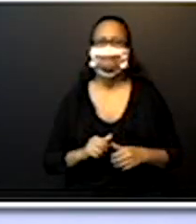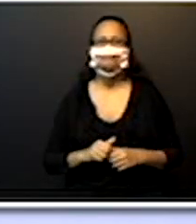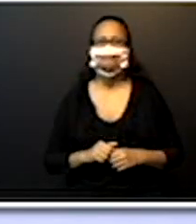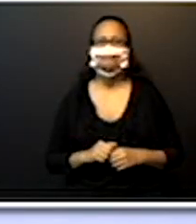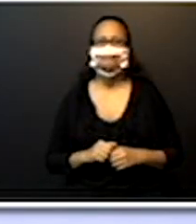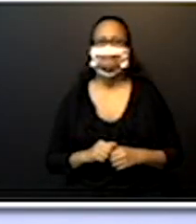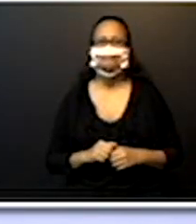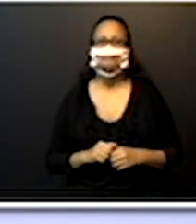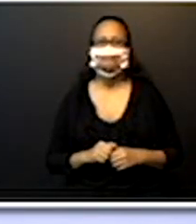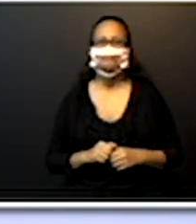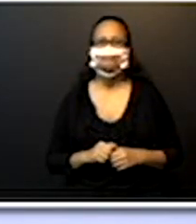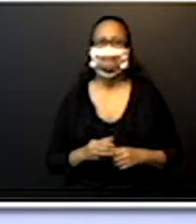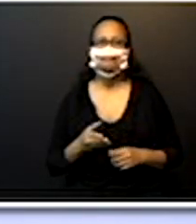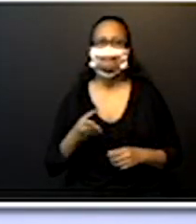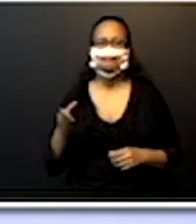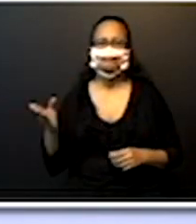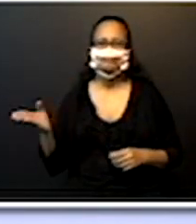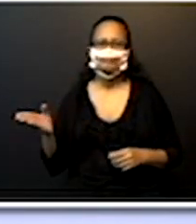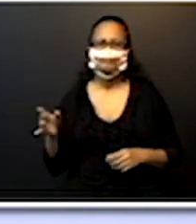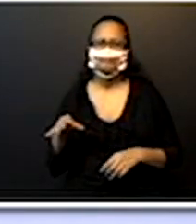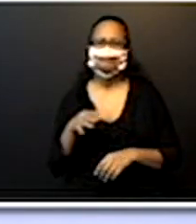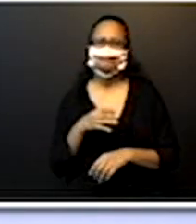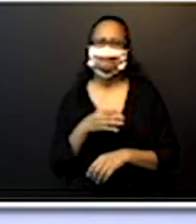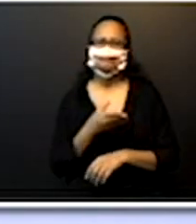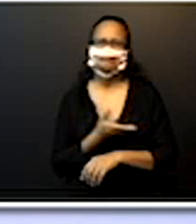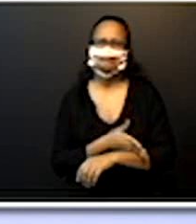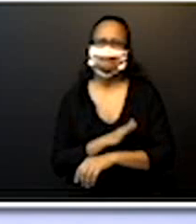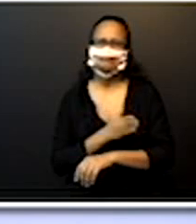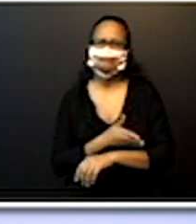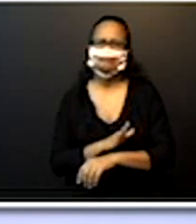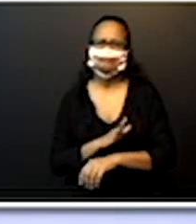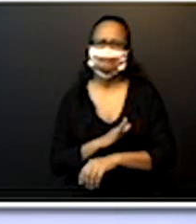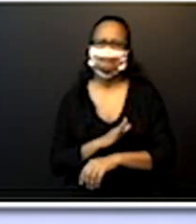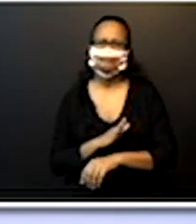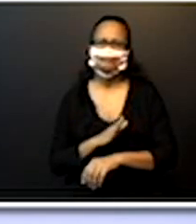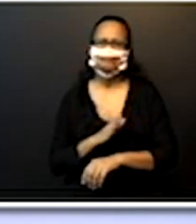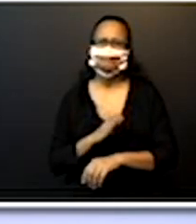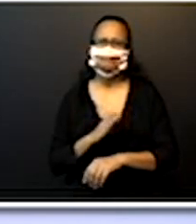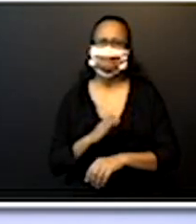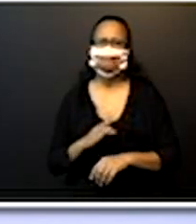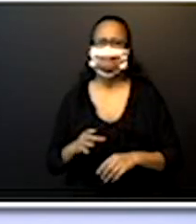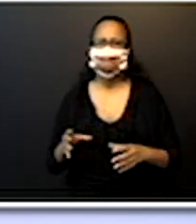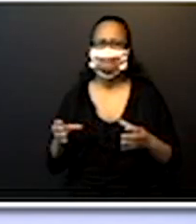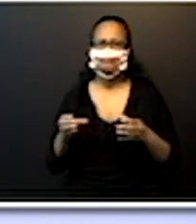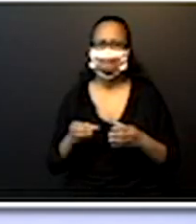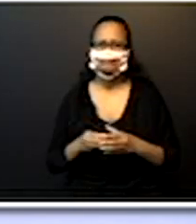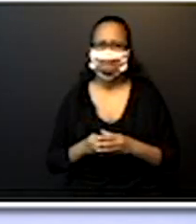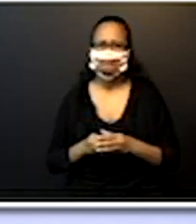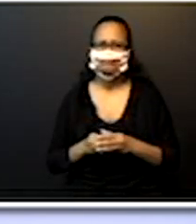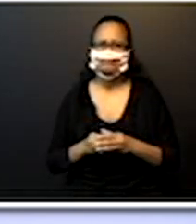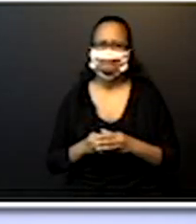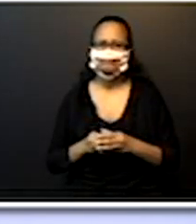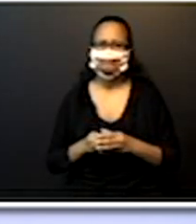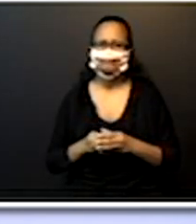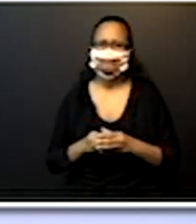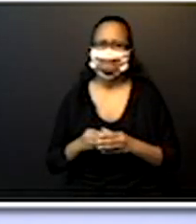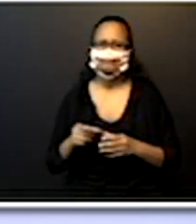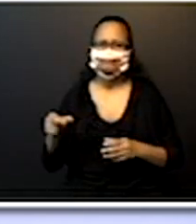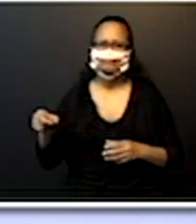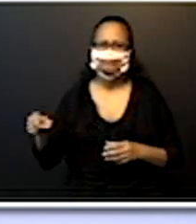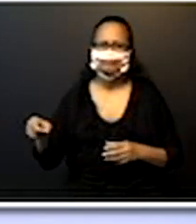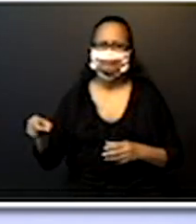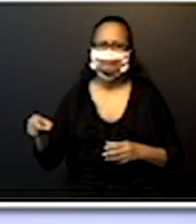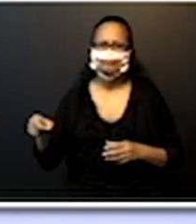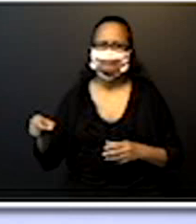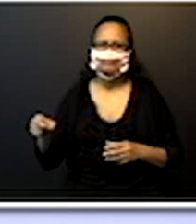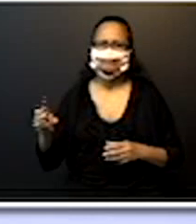vocês já estão acostumados a juntarem moedinhas, então, quantas moedinhas de 1 real, preciso para dar